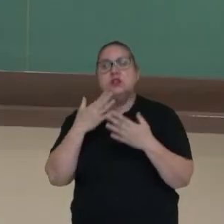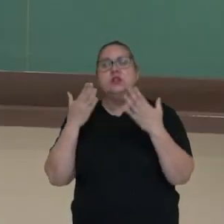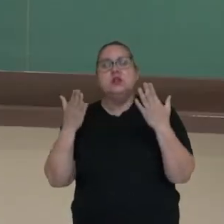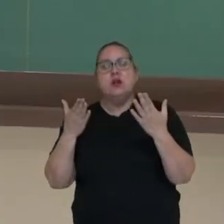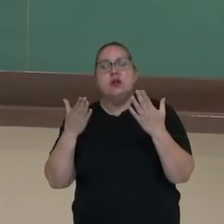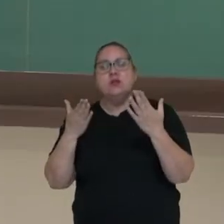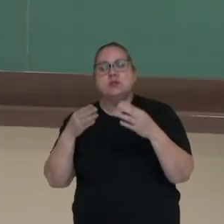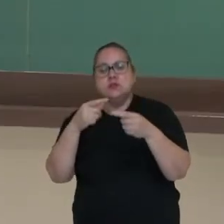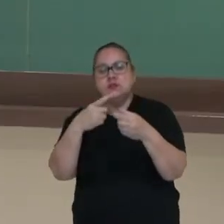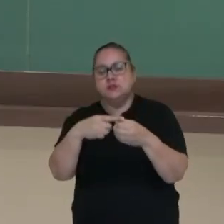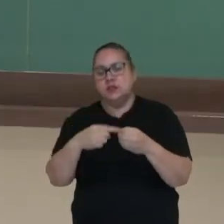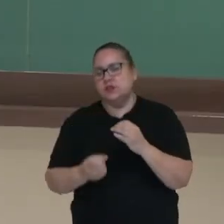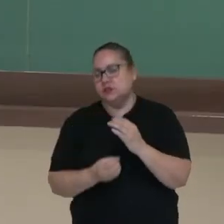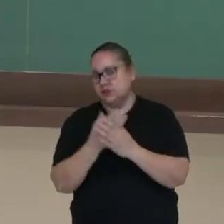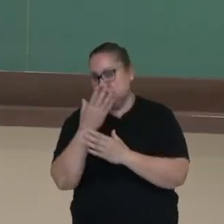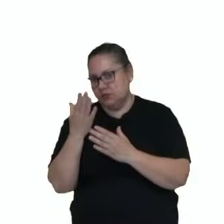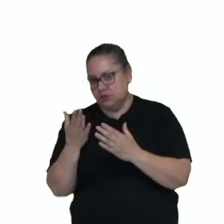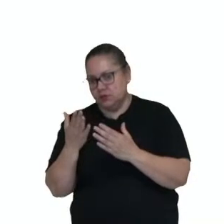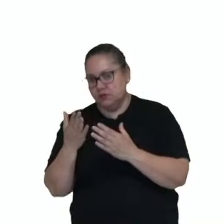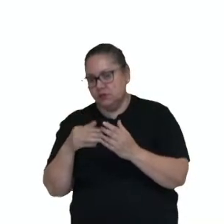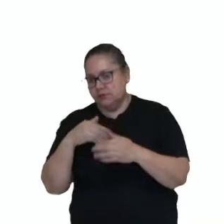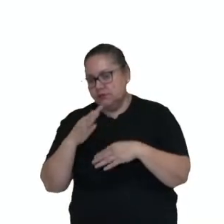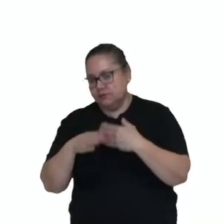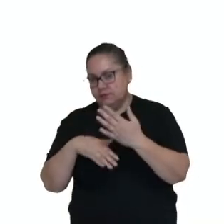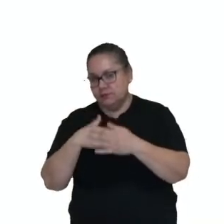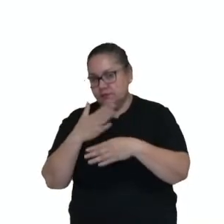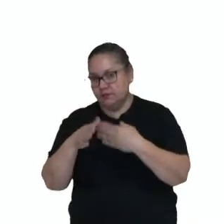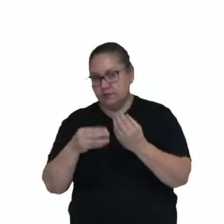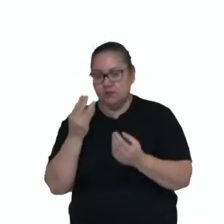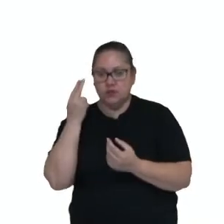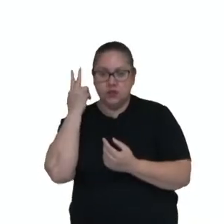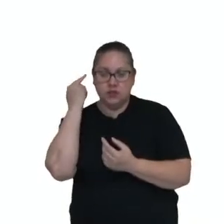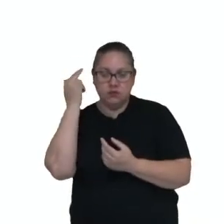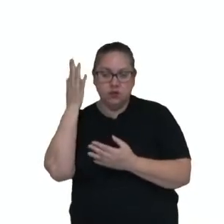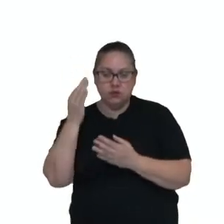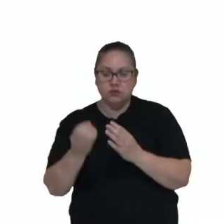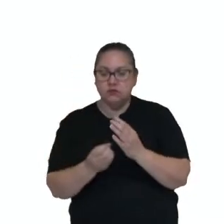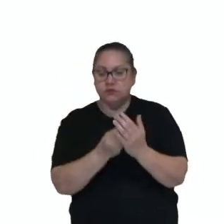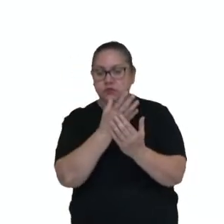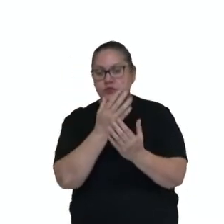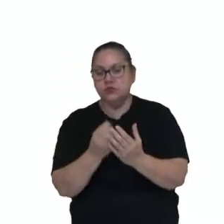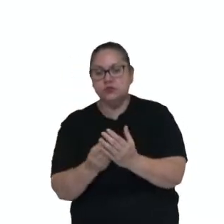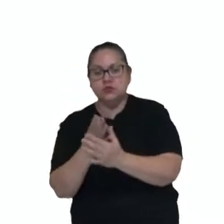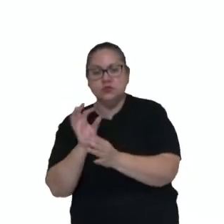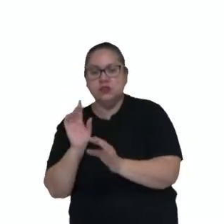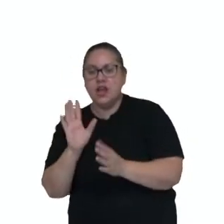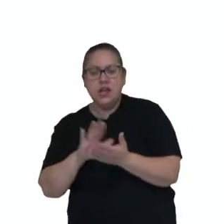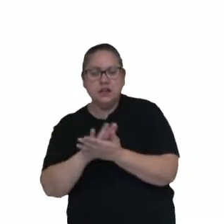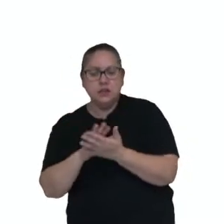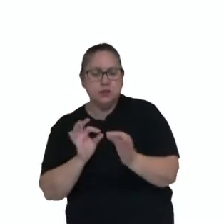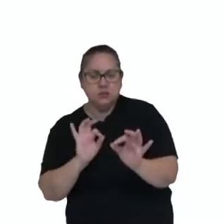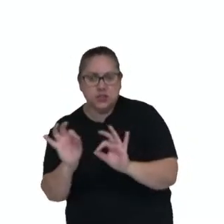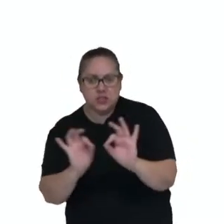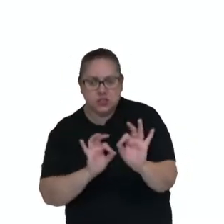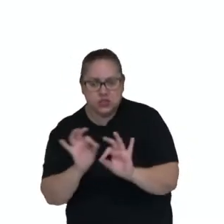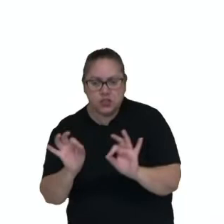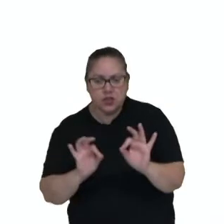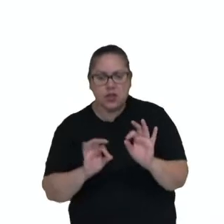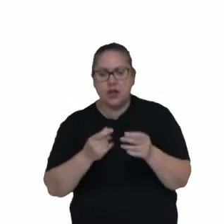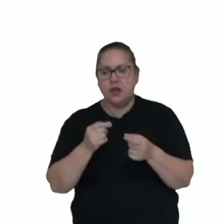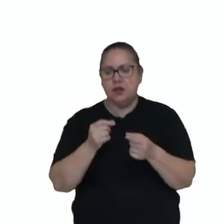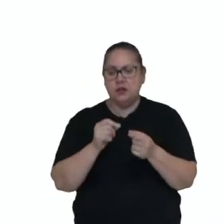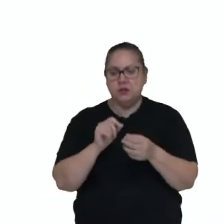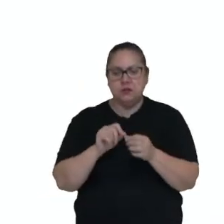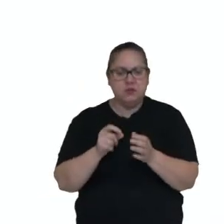as cidades espontâneas são aquelas que se desenvolveram naturalmente, elas foram surgindo sem um planejamento, sem um plano